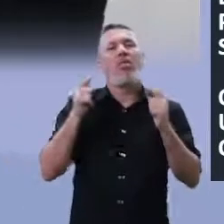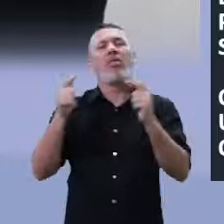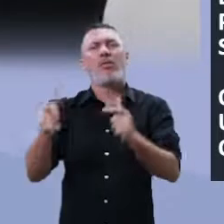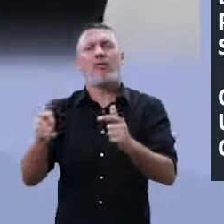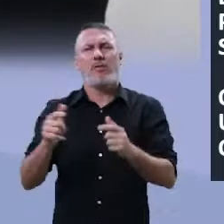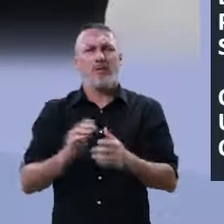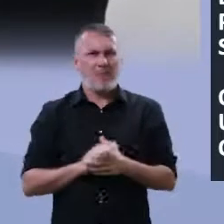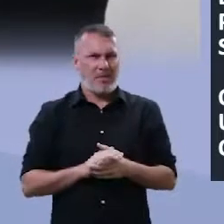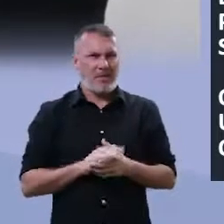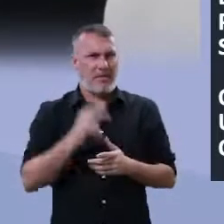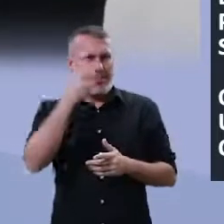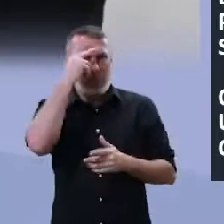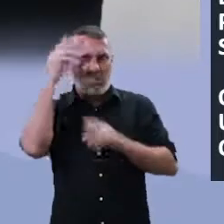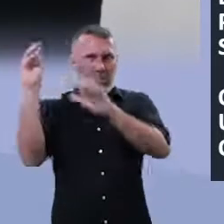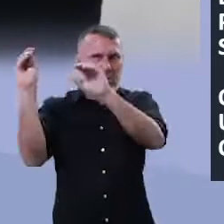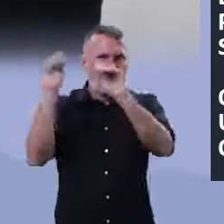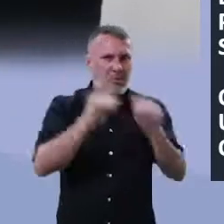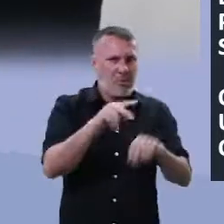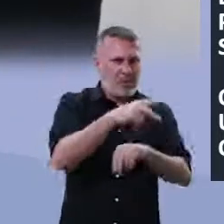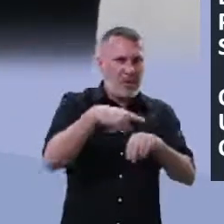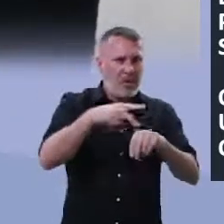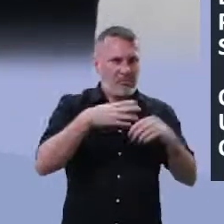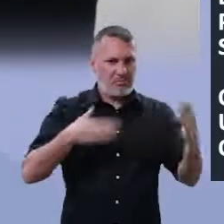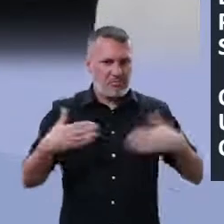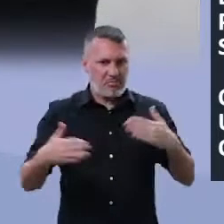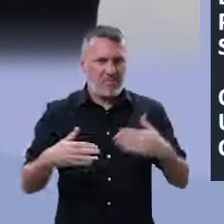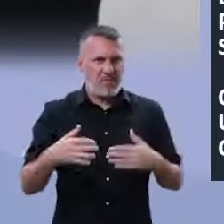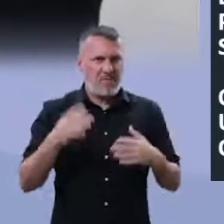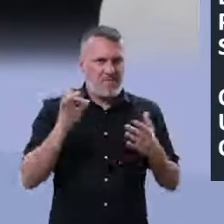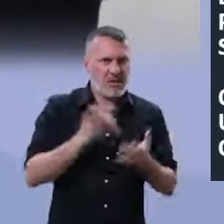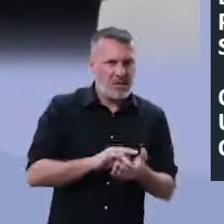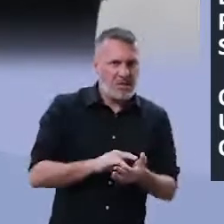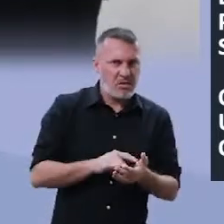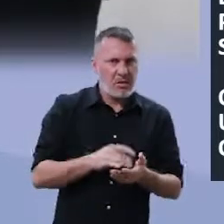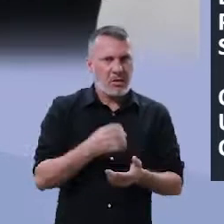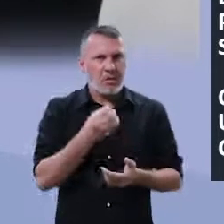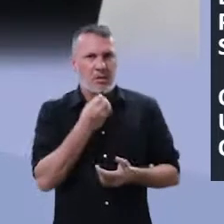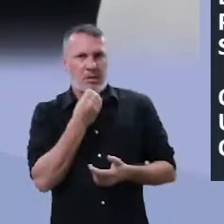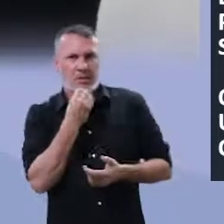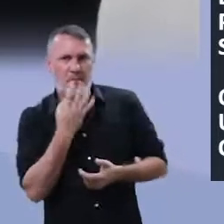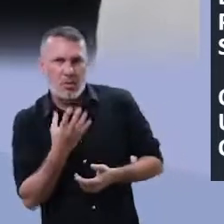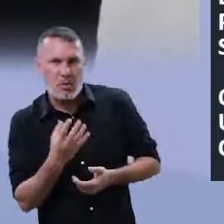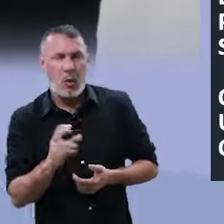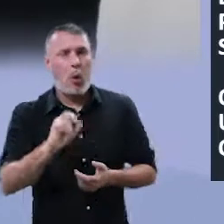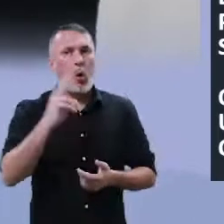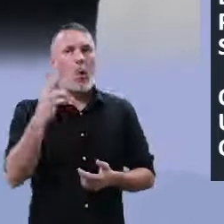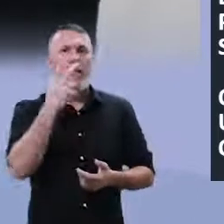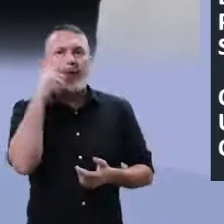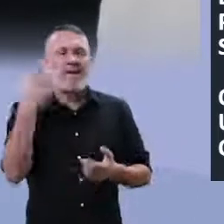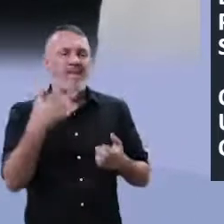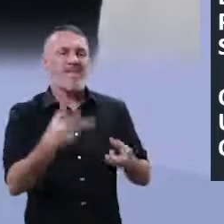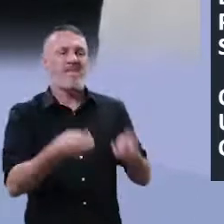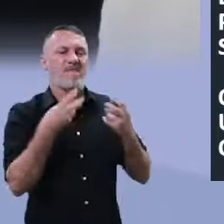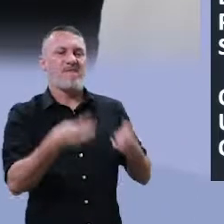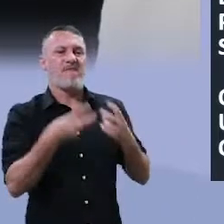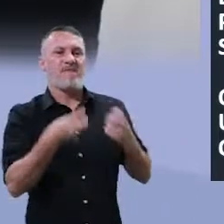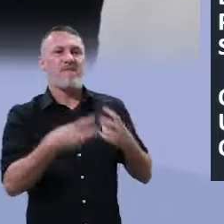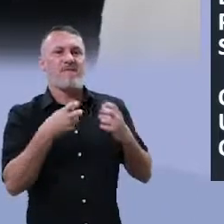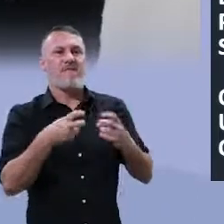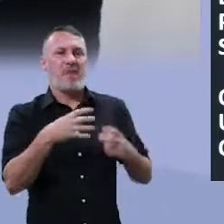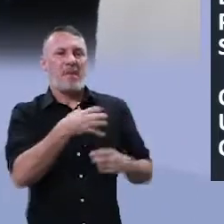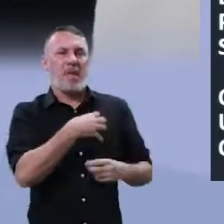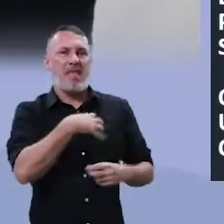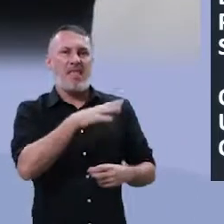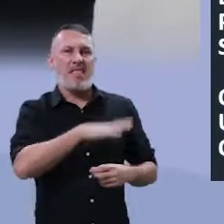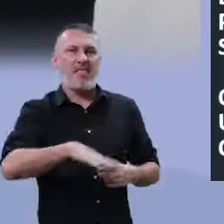você, seriam honestos? Seriam pessoas boas? Ou essas pessoas queriam mesmo dar um capote na Bahia? Um